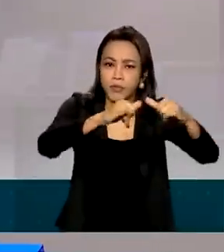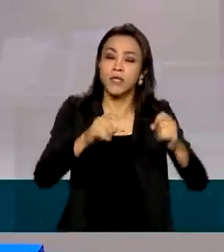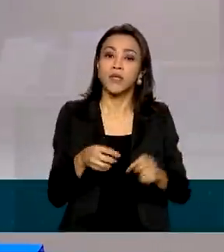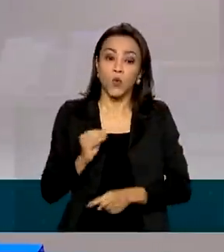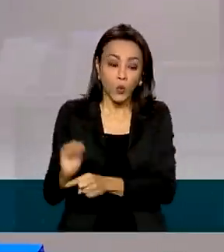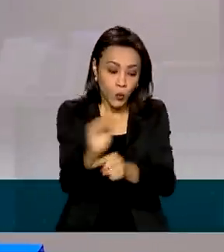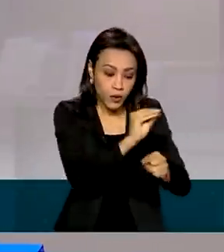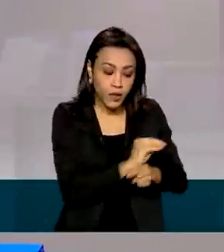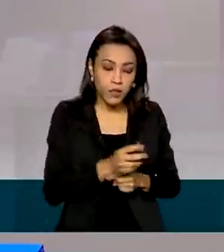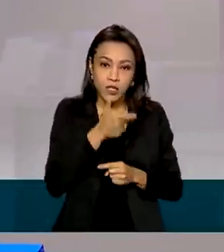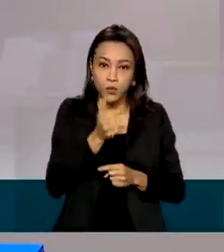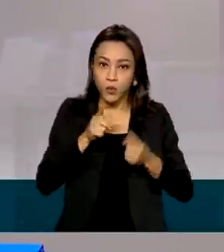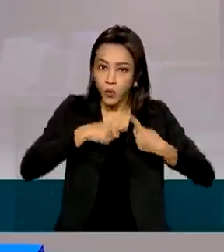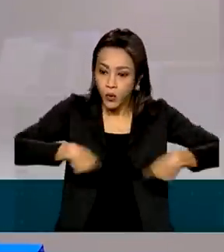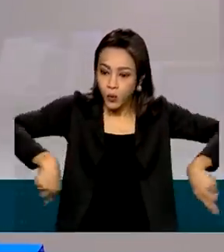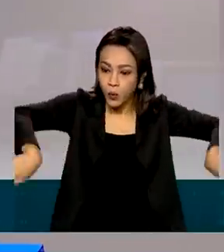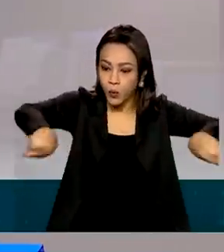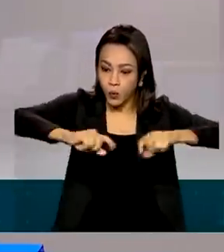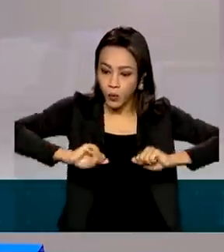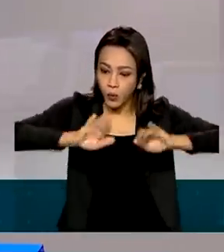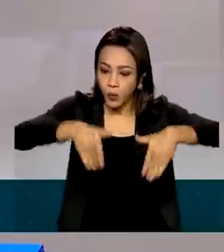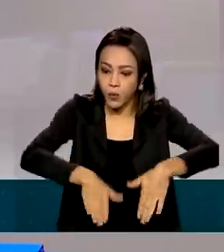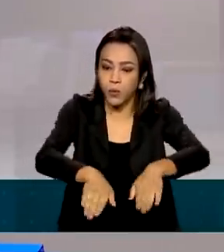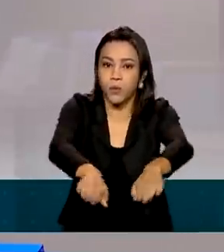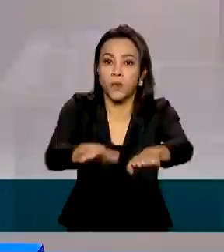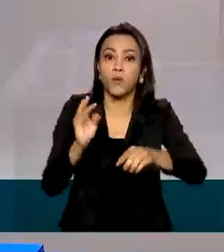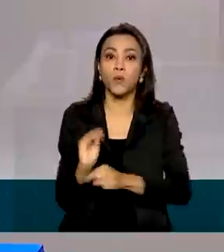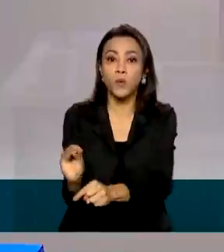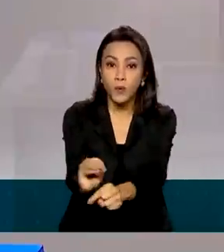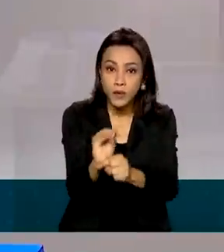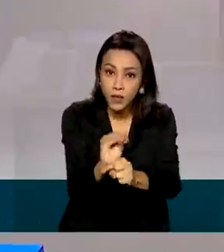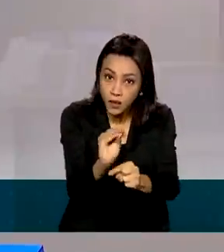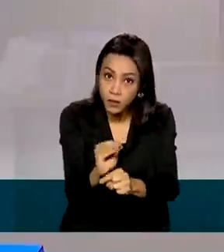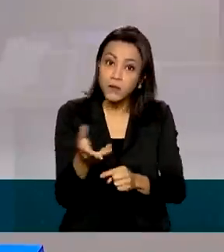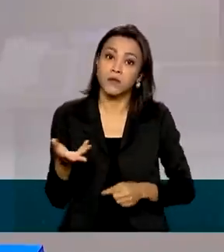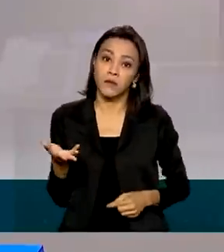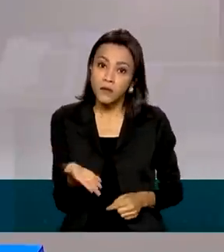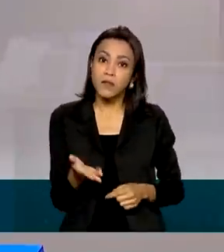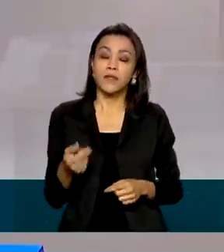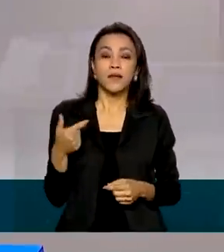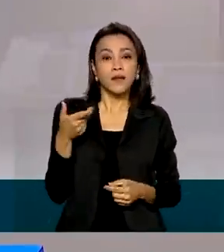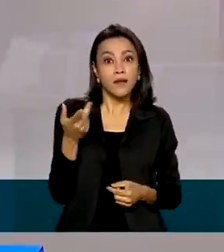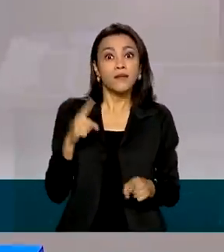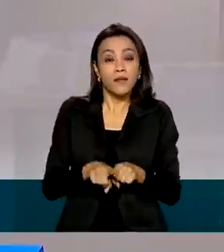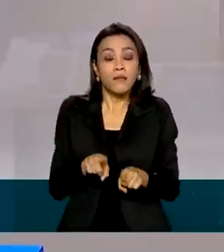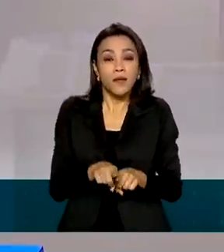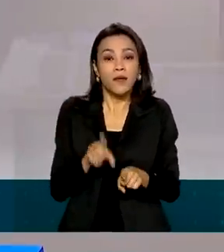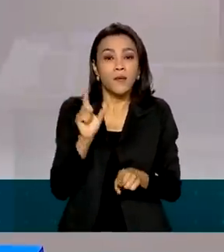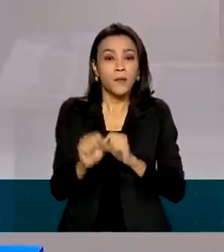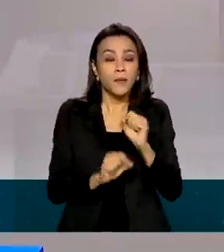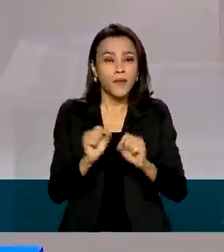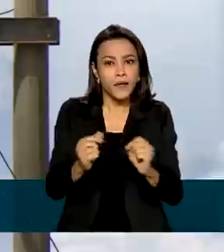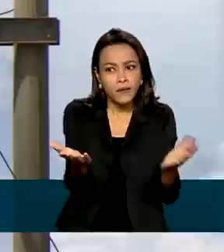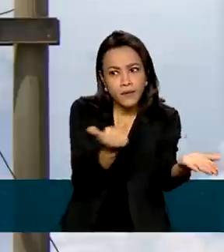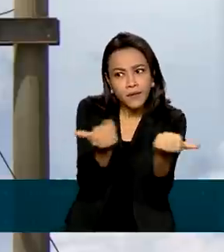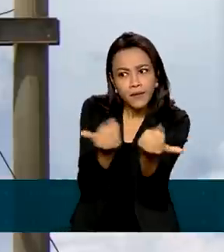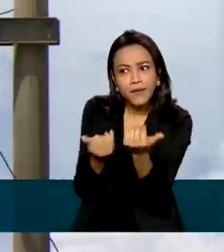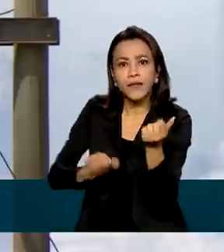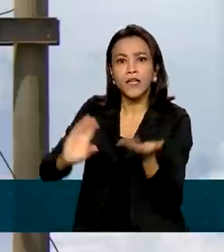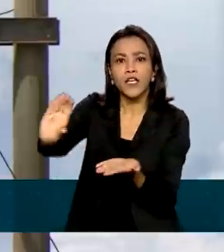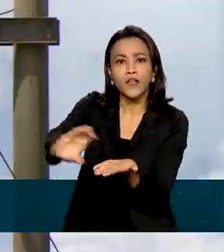hidrográficas, que se traduzirão em benefícios para os consumidores de energia e também a atratividade de investimentos no país.